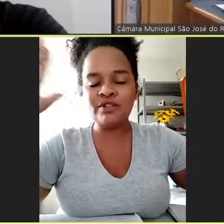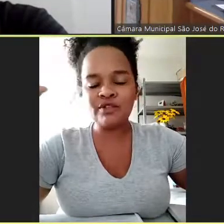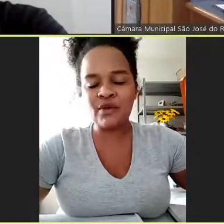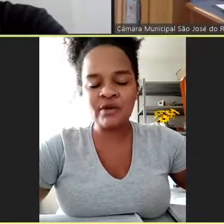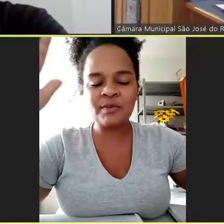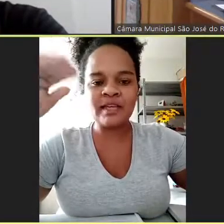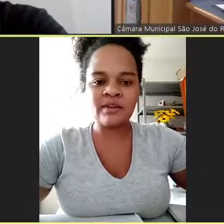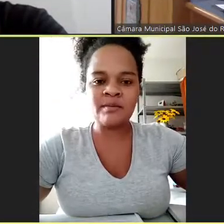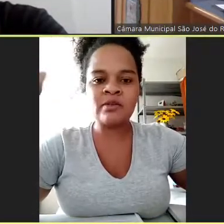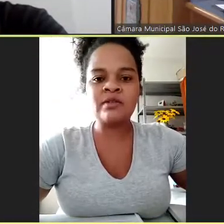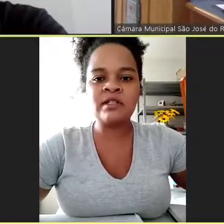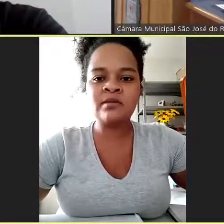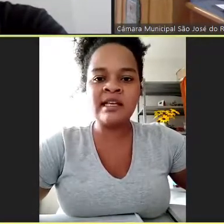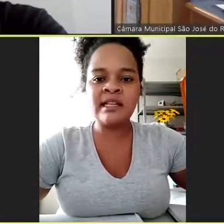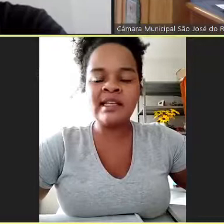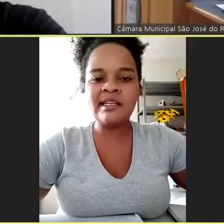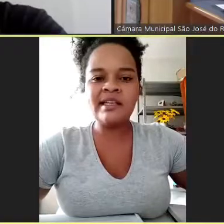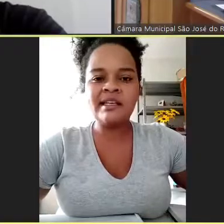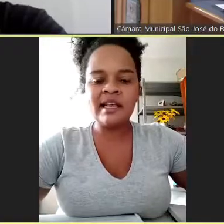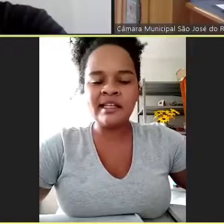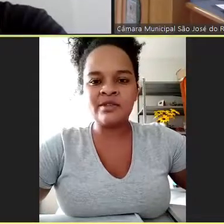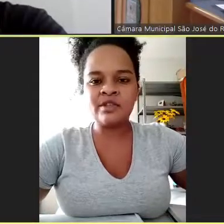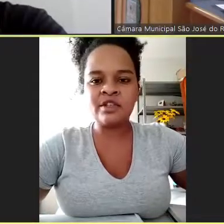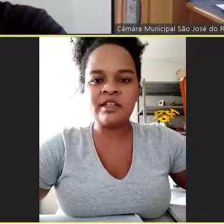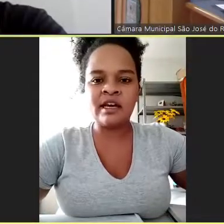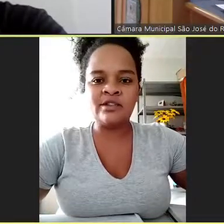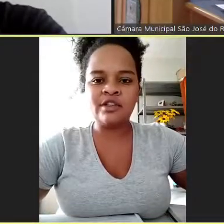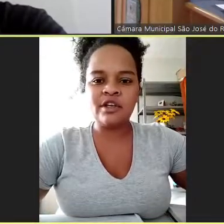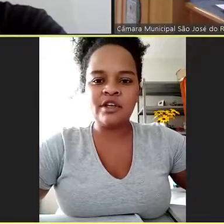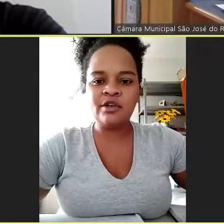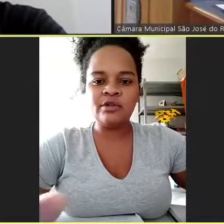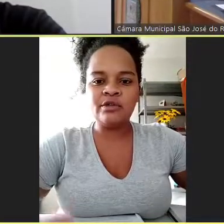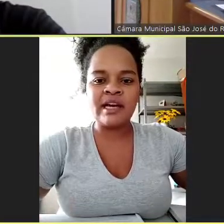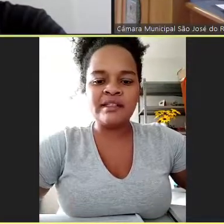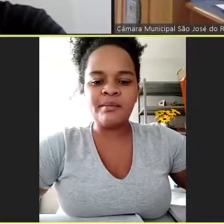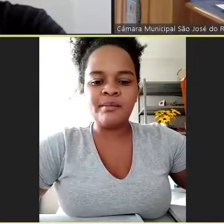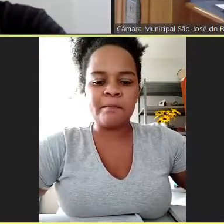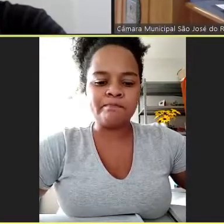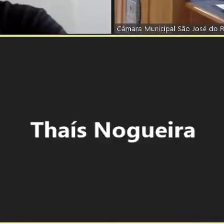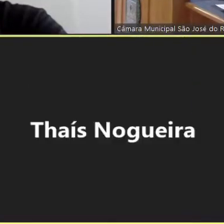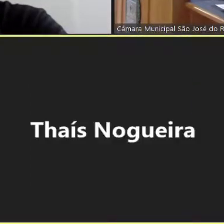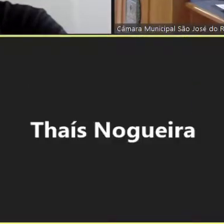medir esforço para que essas famílias consigam sair dali e ter a sua dignidade em outros lugares também.